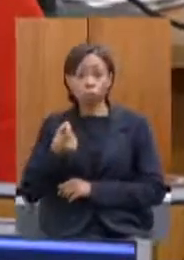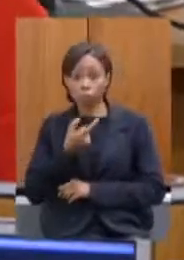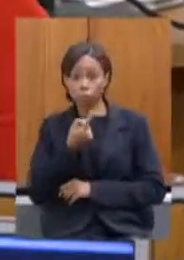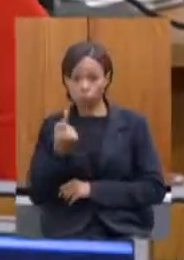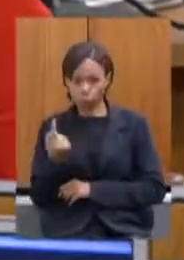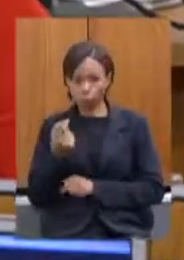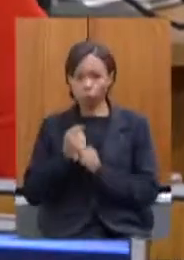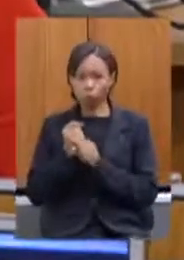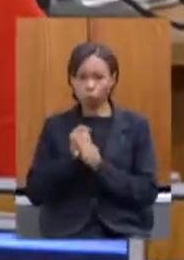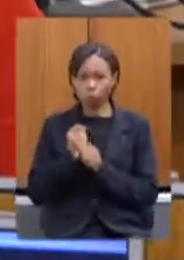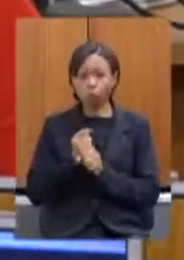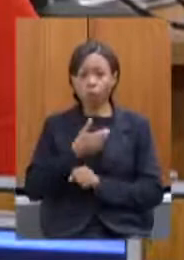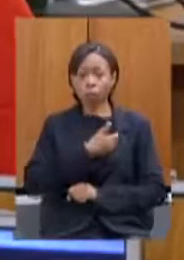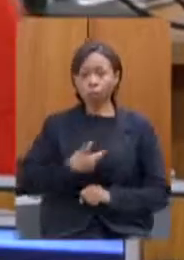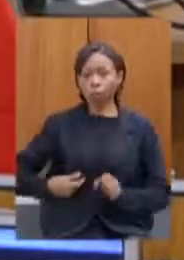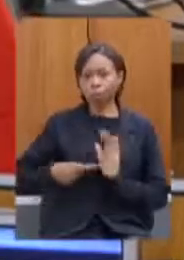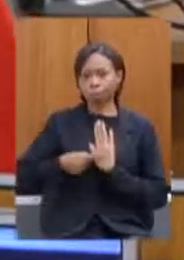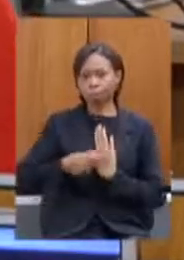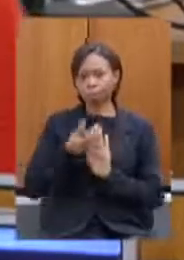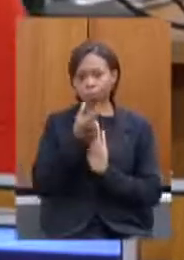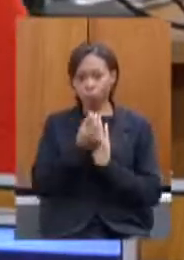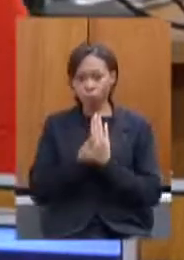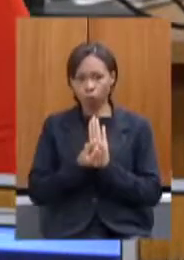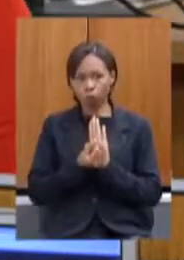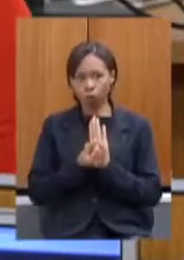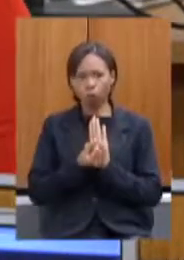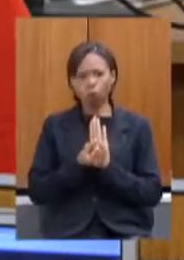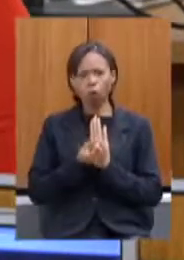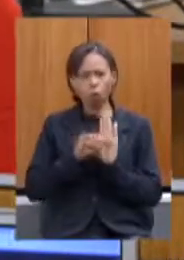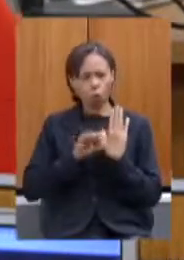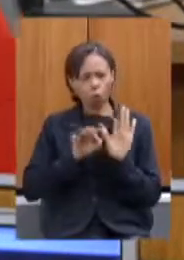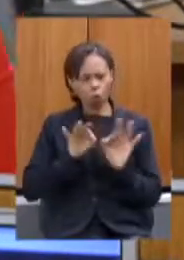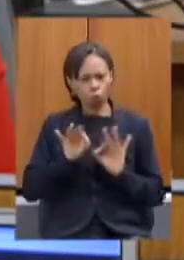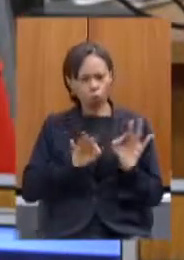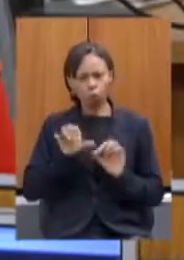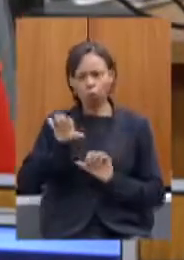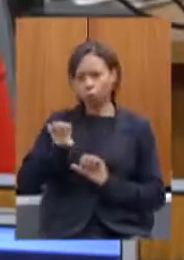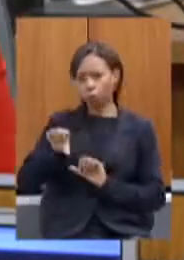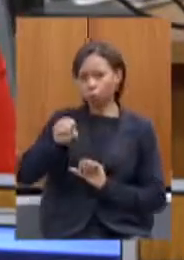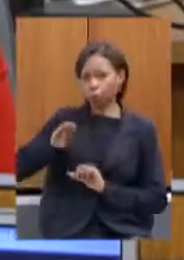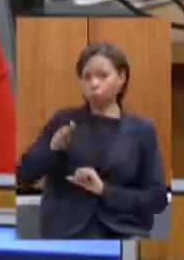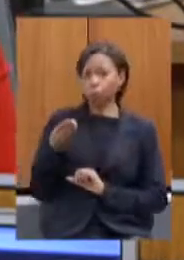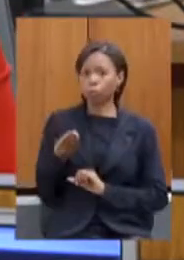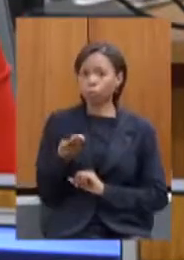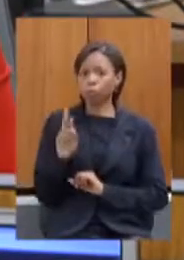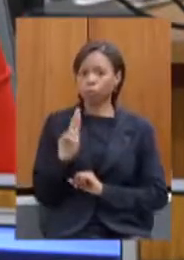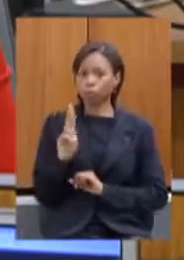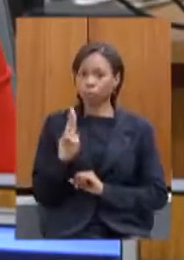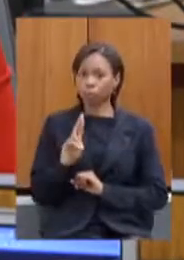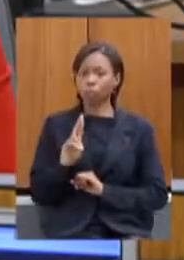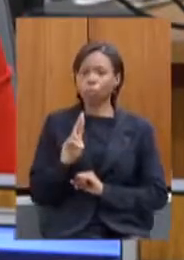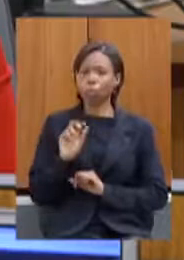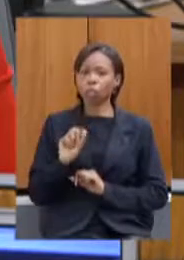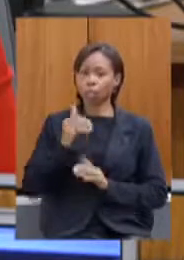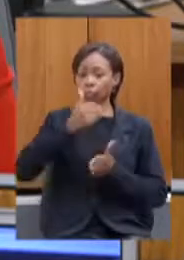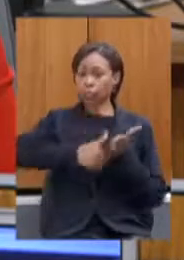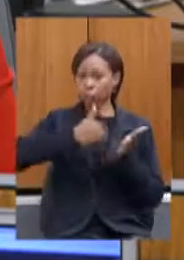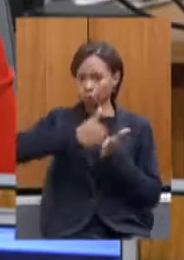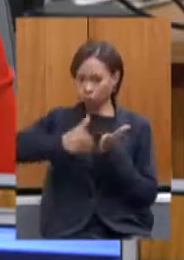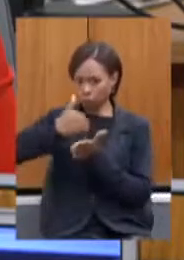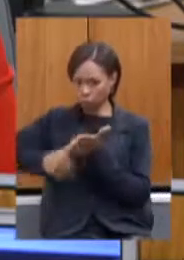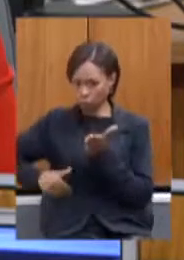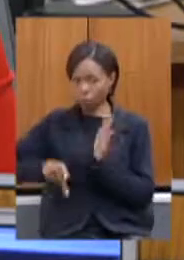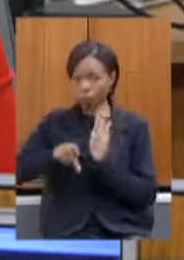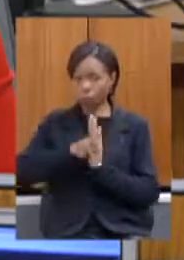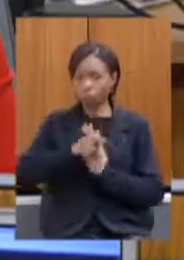no projeto de orçamento que está aqui na casa nove bilhões de reais de isenções próprias do Estado